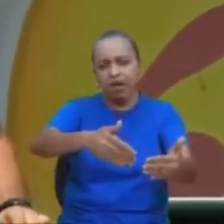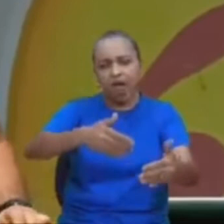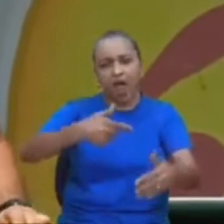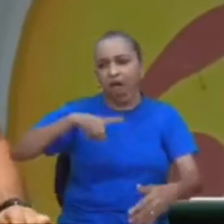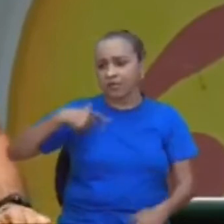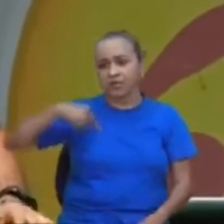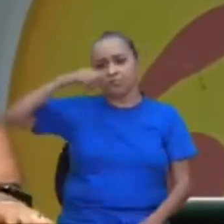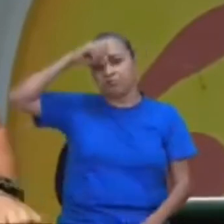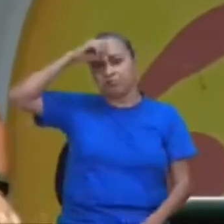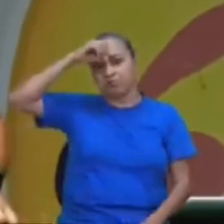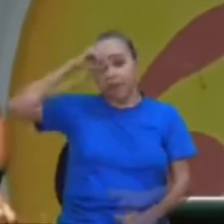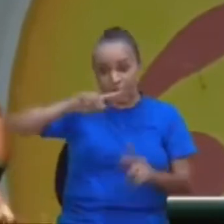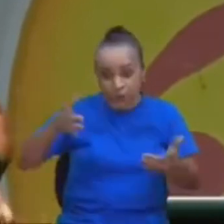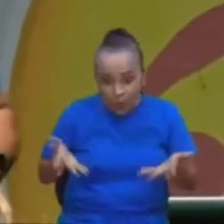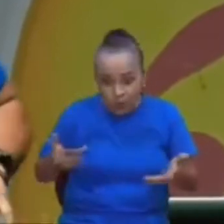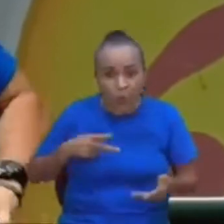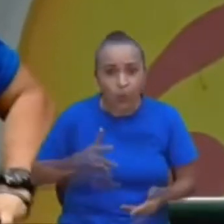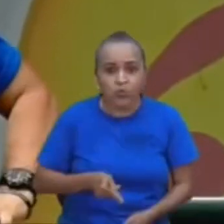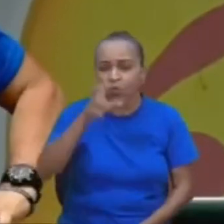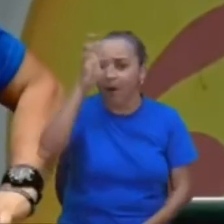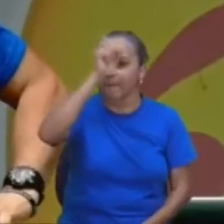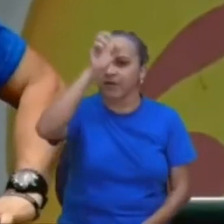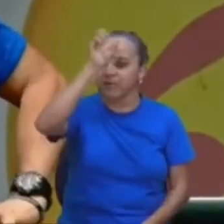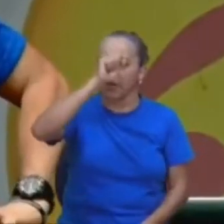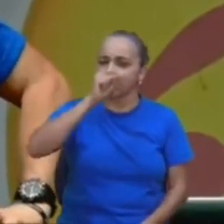hoje ainda estou aprendendo, eu tenho muita coisa para aprender,